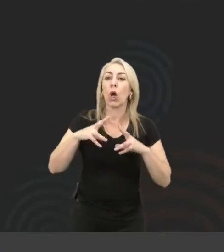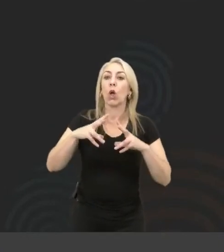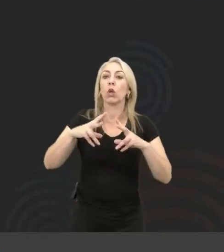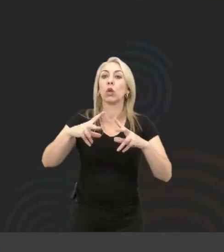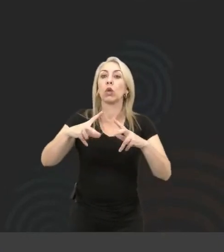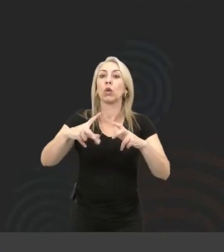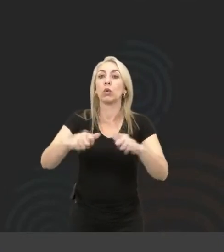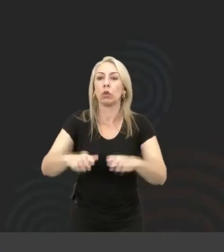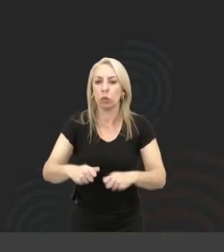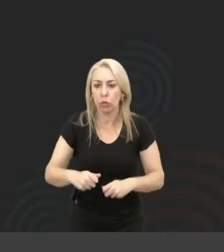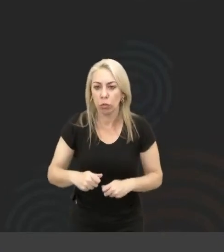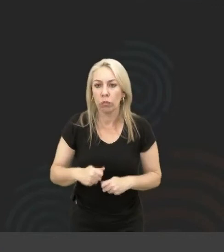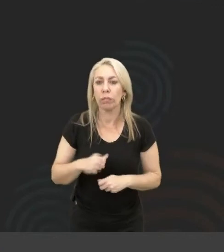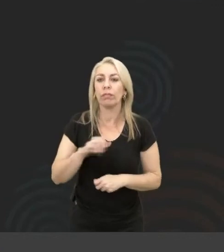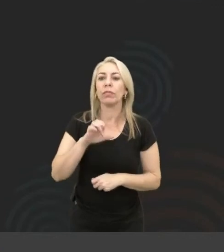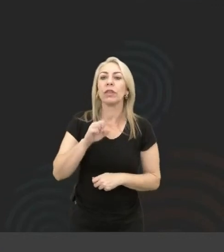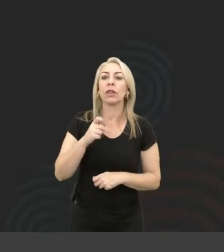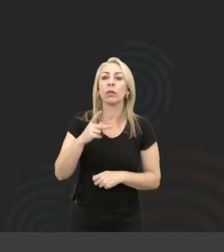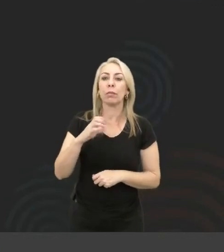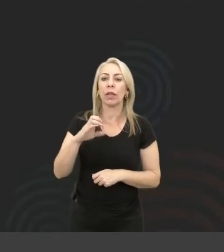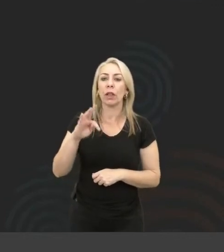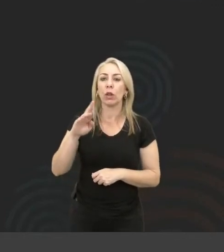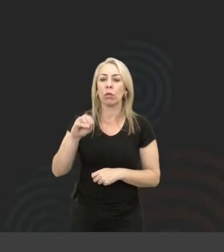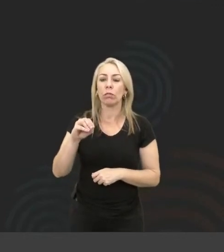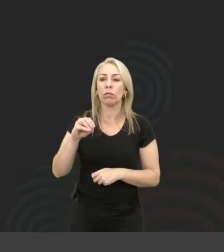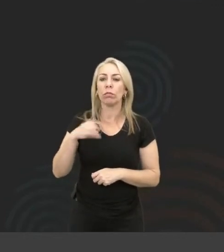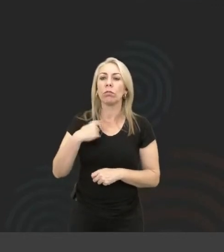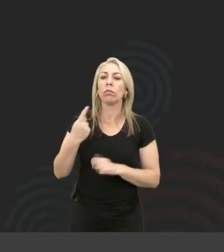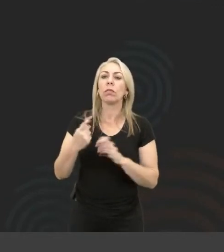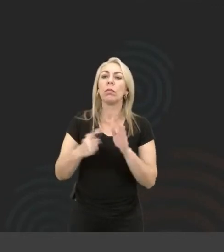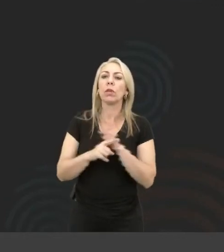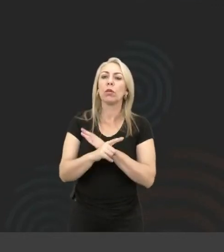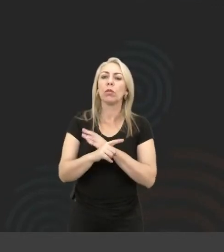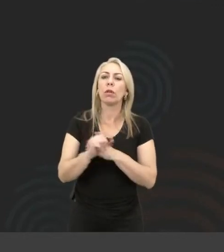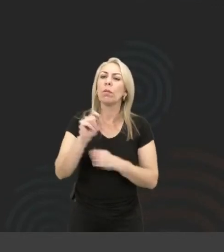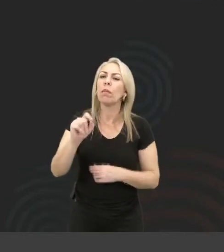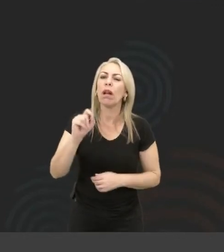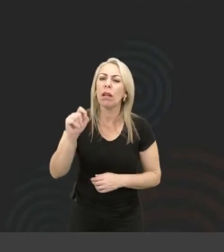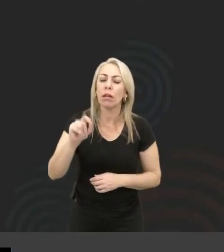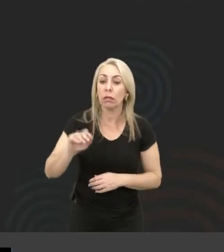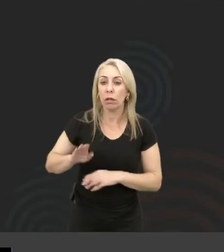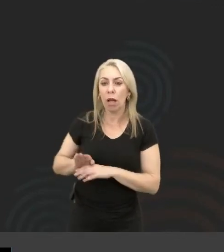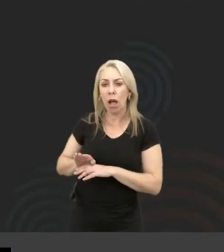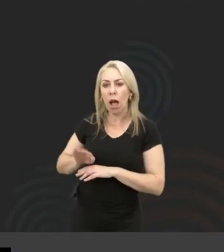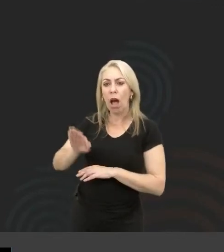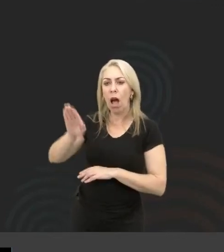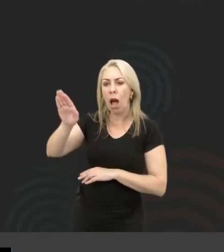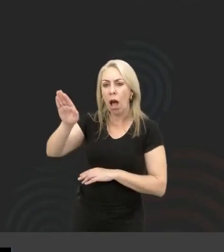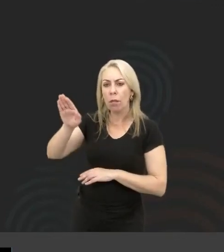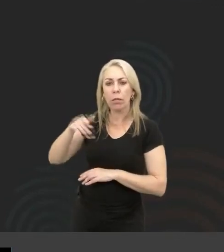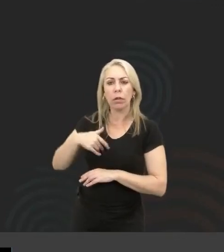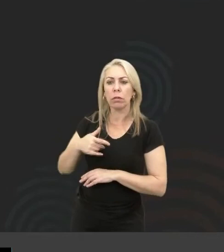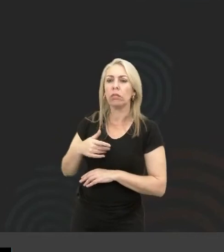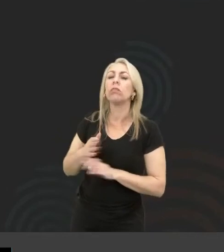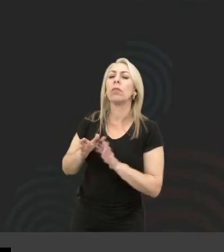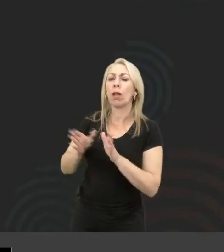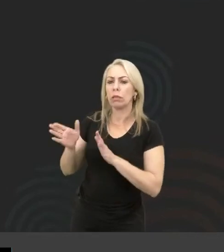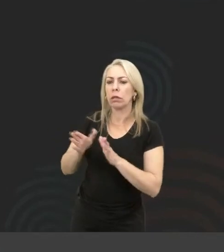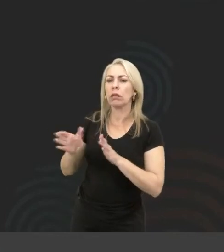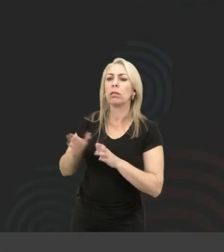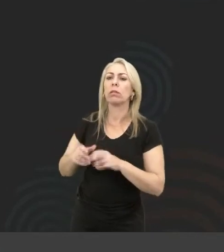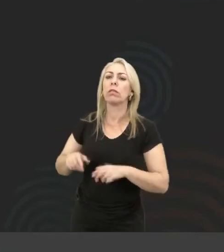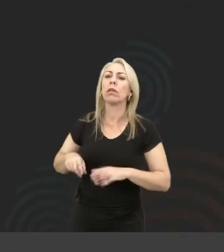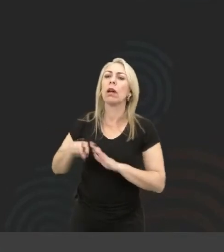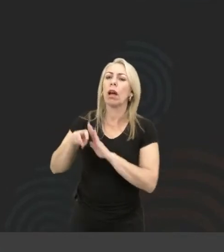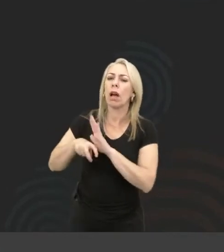Então a pergunta que a gente se faz é para quem? Quer um exemplo? Rampa. Nossa, rampa é acessível. Cadeirantes usam, pessoas com carrinho de